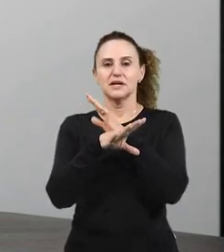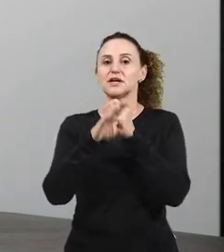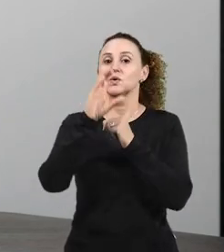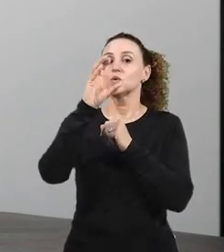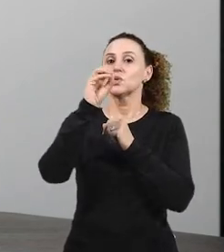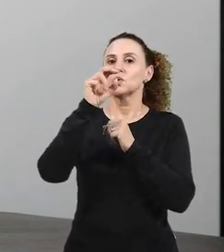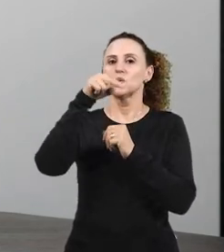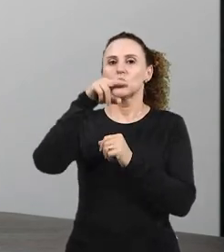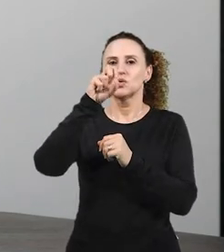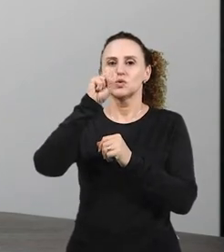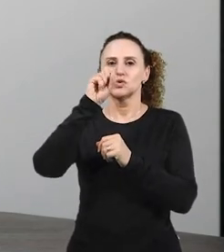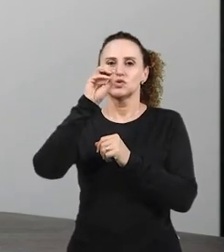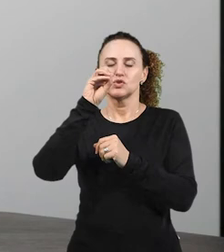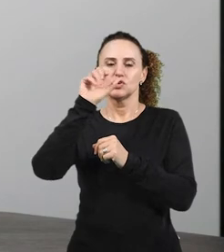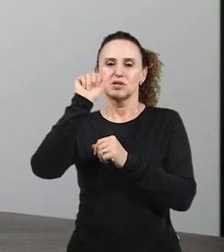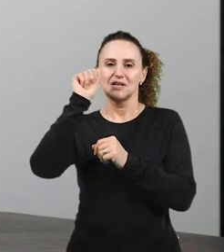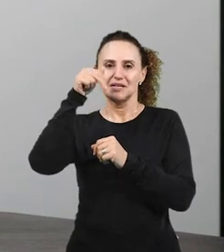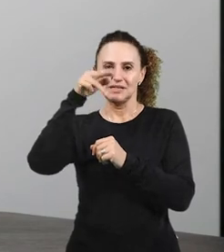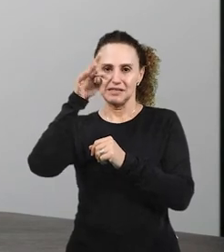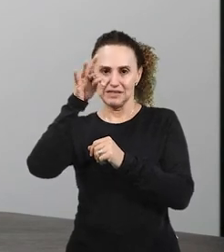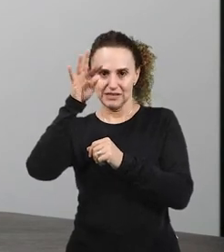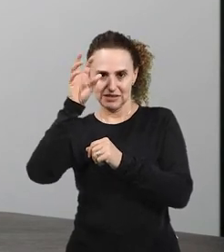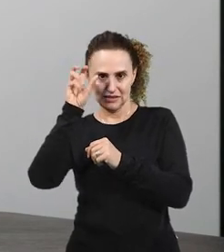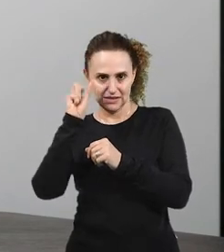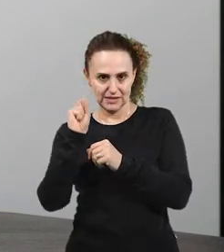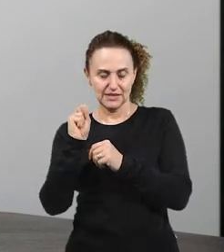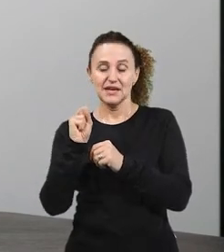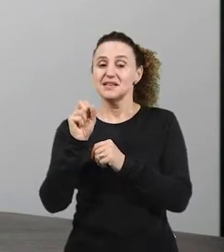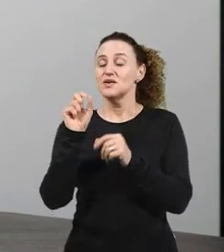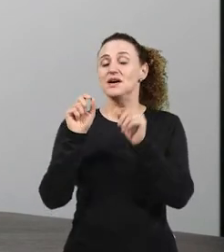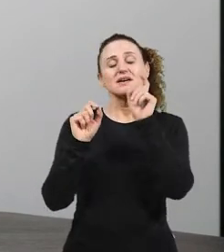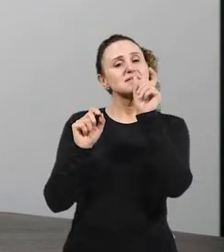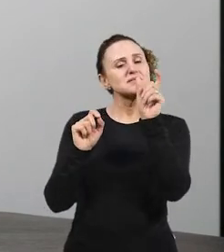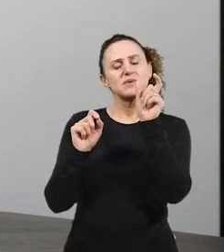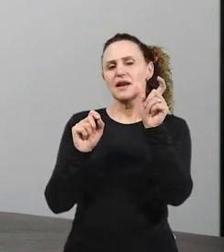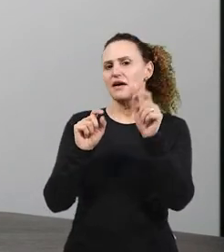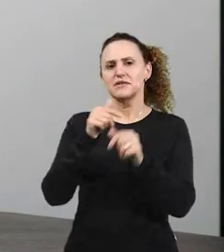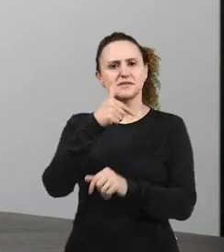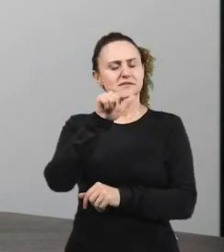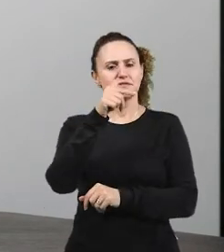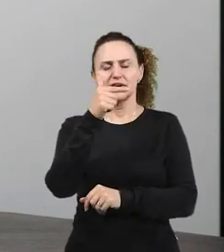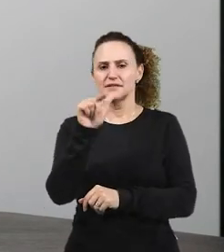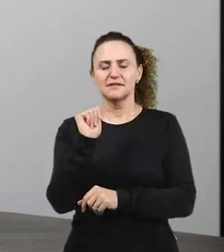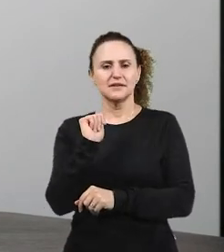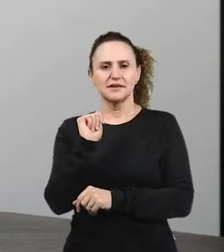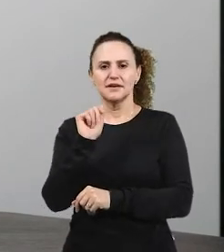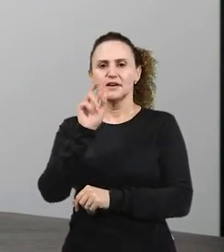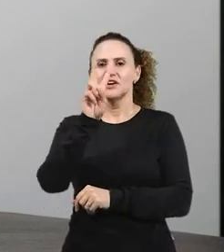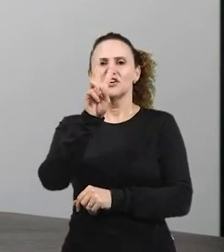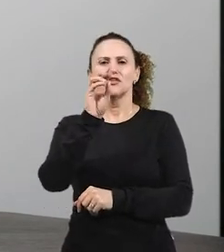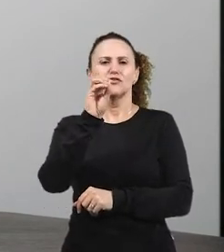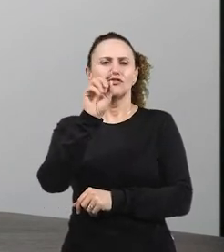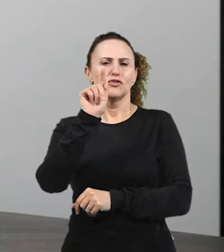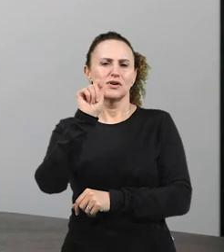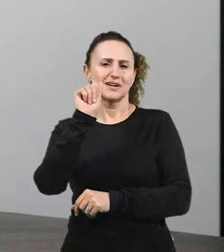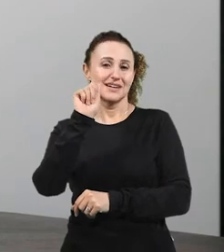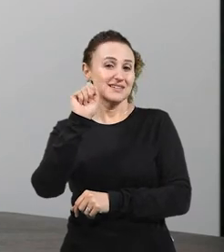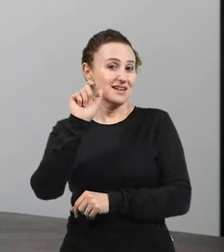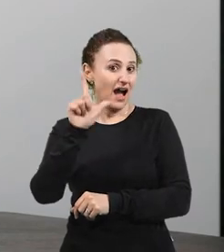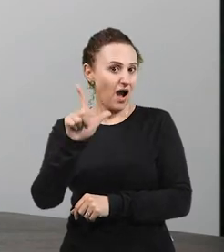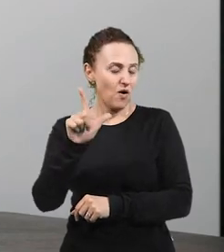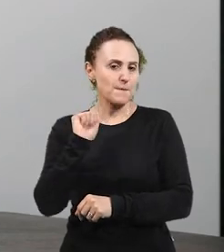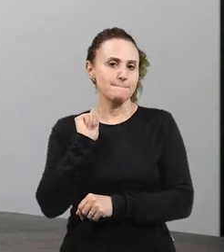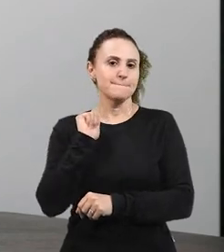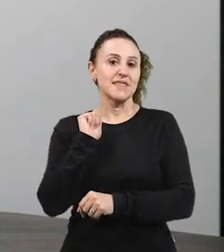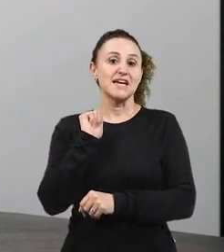então essas palavras vocês não vão ter a presença, não vão ter nada, nenhuma vogal ali. Então, quer dizer que